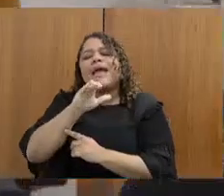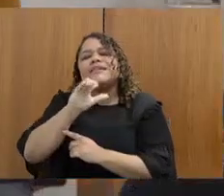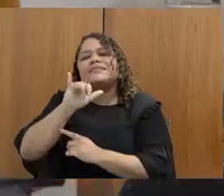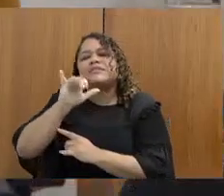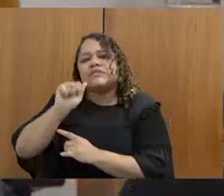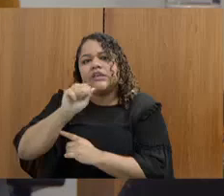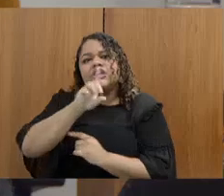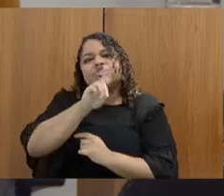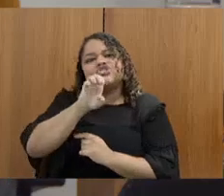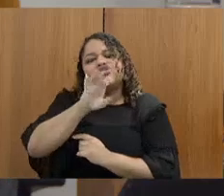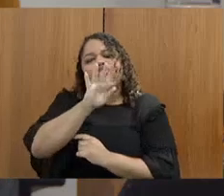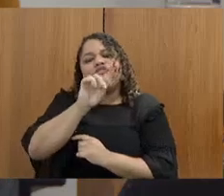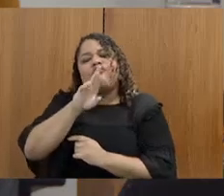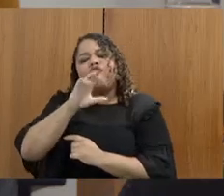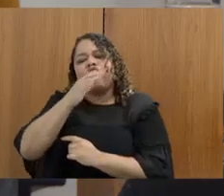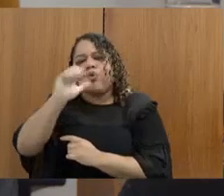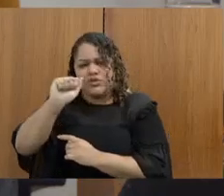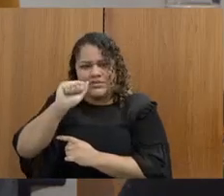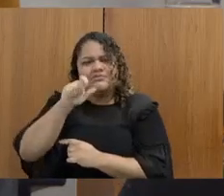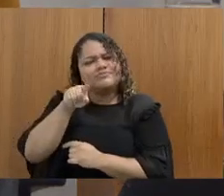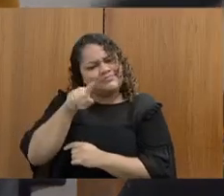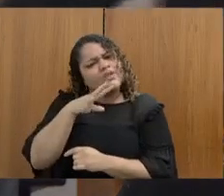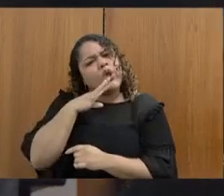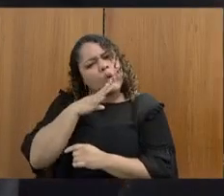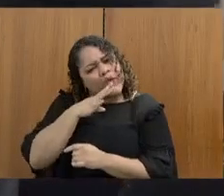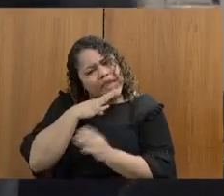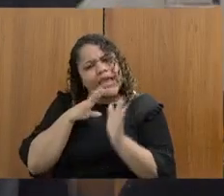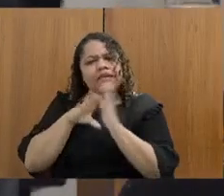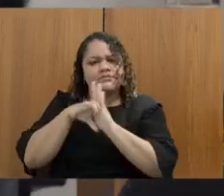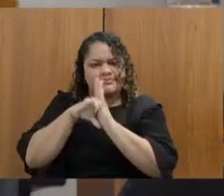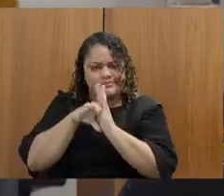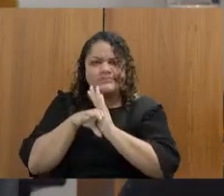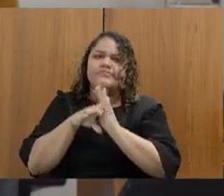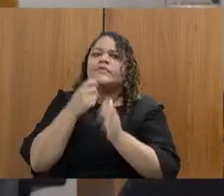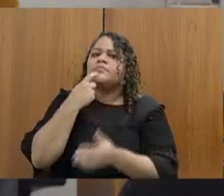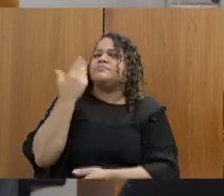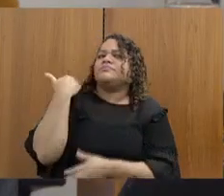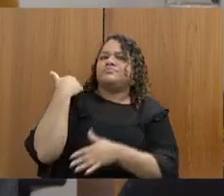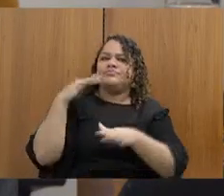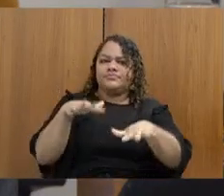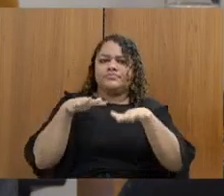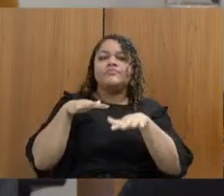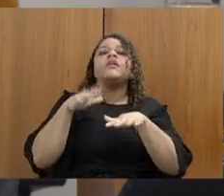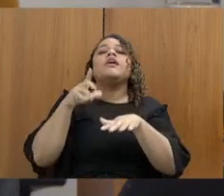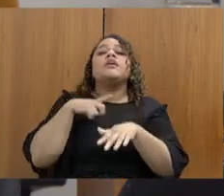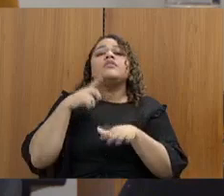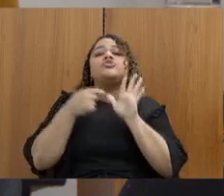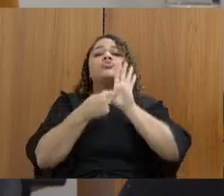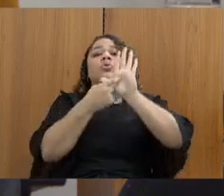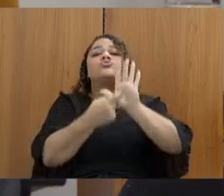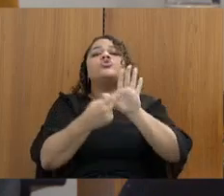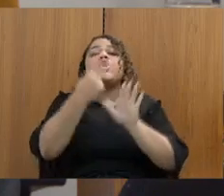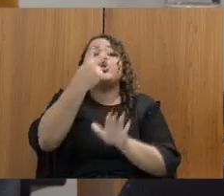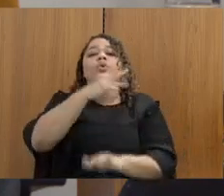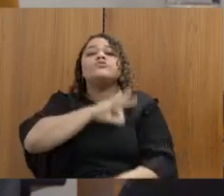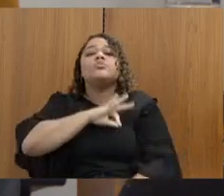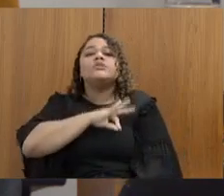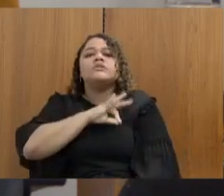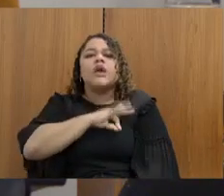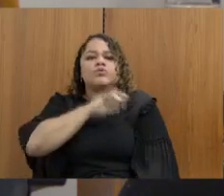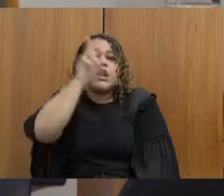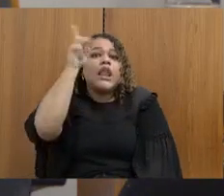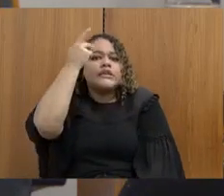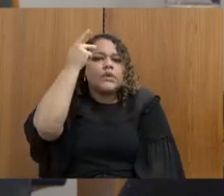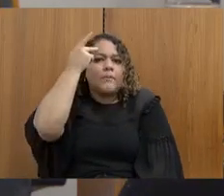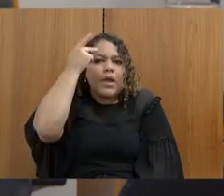Nós fizemos agora, recentemente, uma audiência pública onde demonstramos dois policiais dando uma busca, lá em São Paulo, onde a